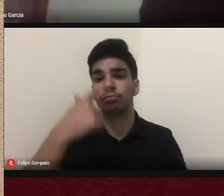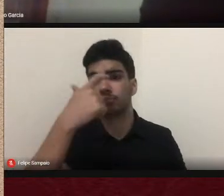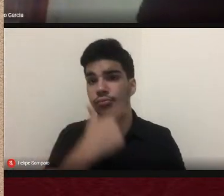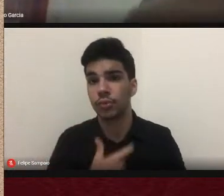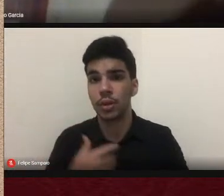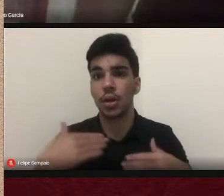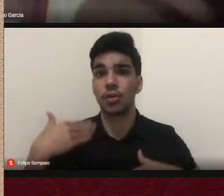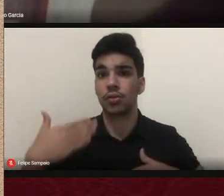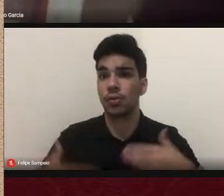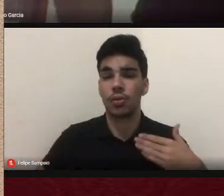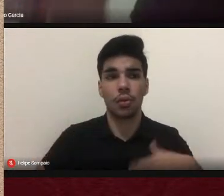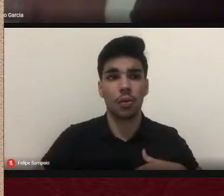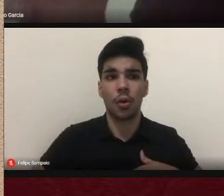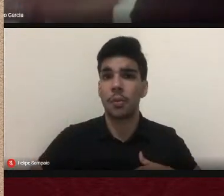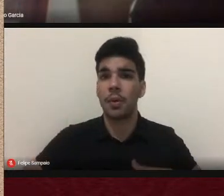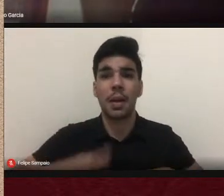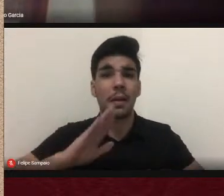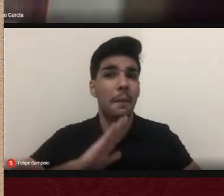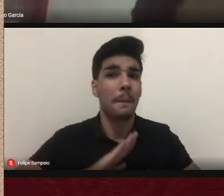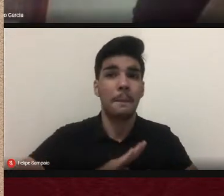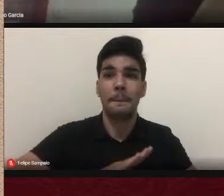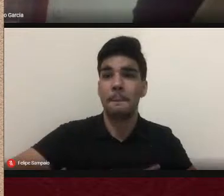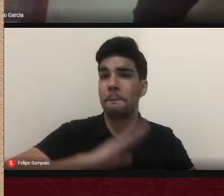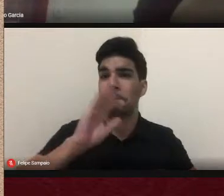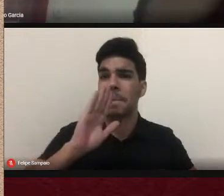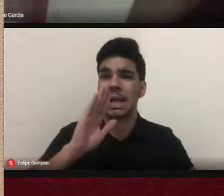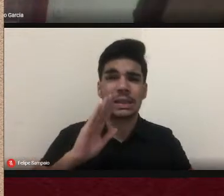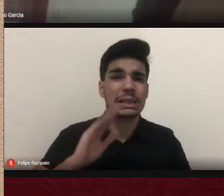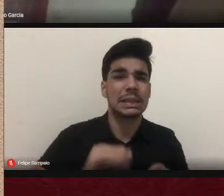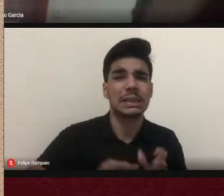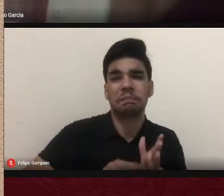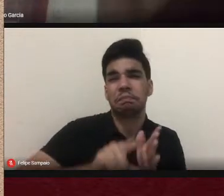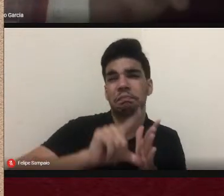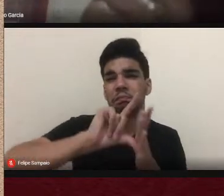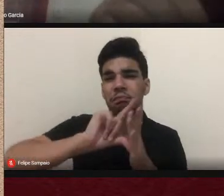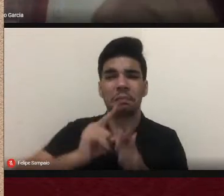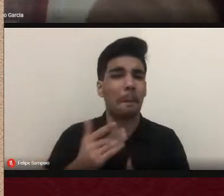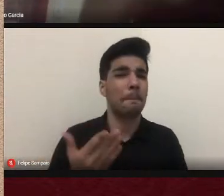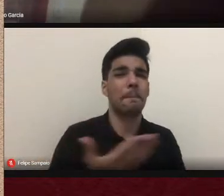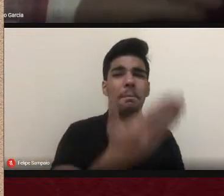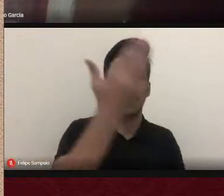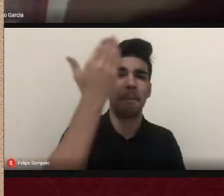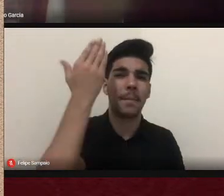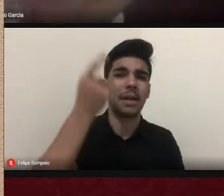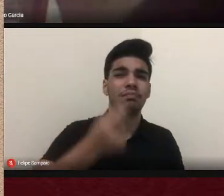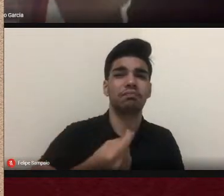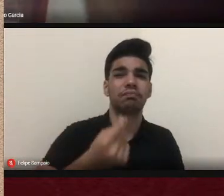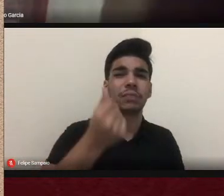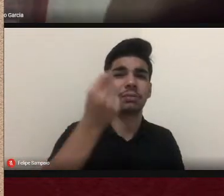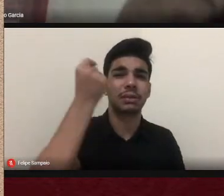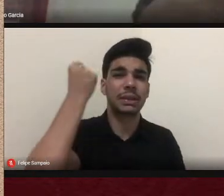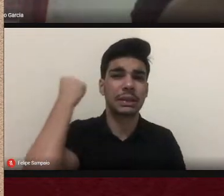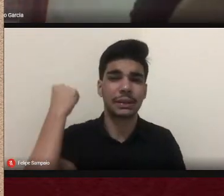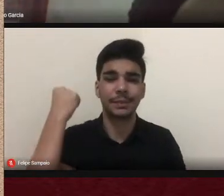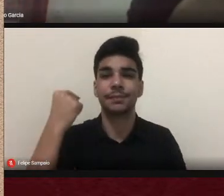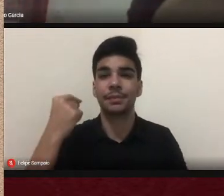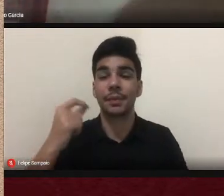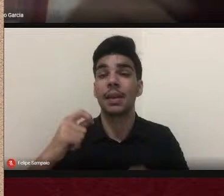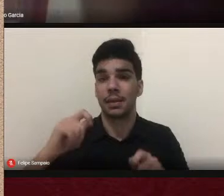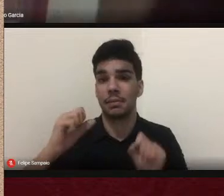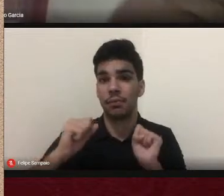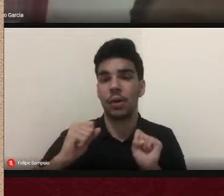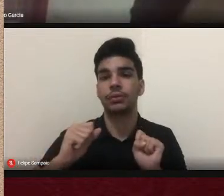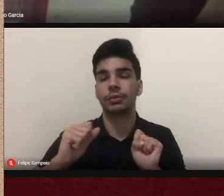o corpo é o instrumento mais antigo que temos para lidar com o mundo instrumento mais antigo que temos para experienciar o mundo